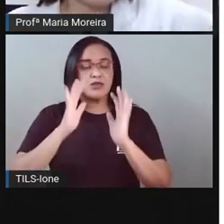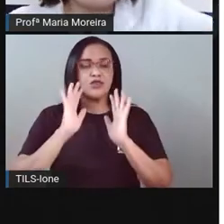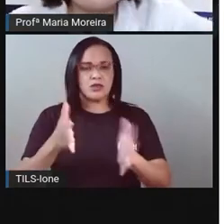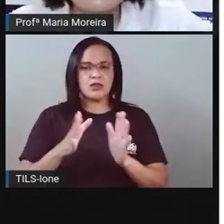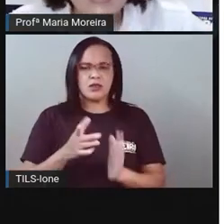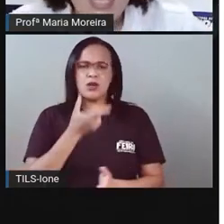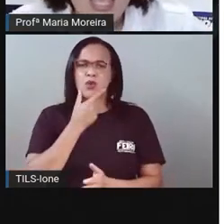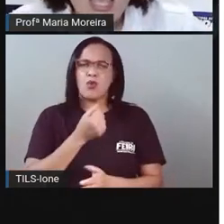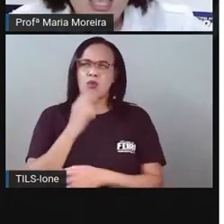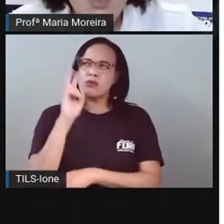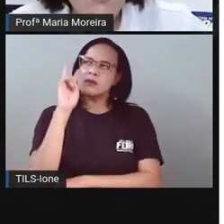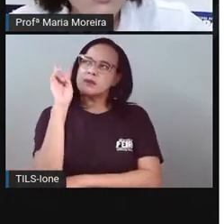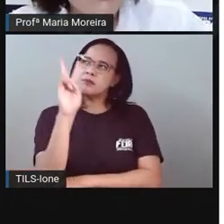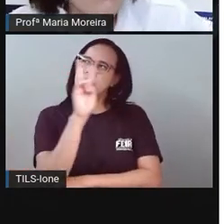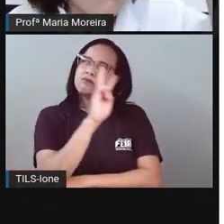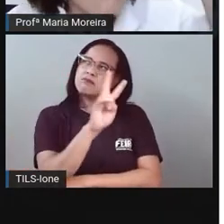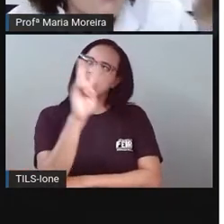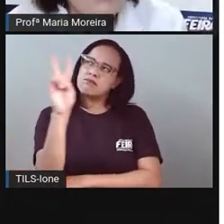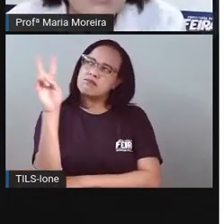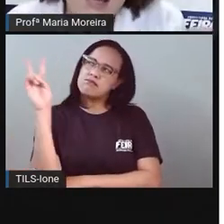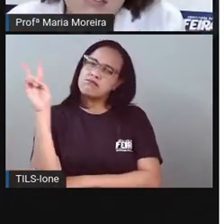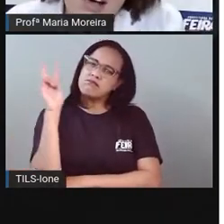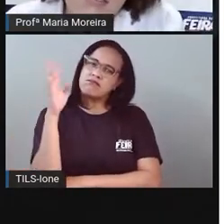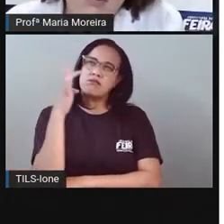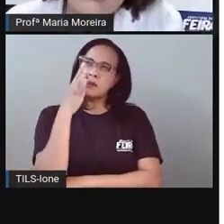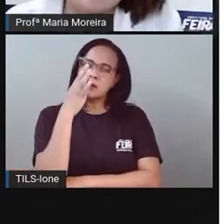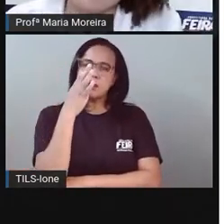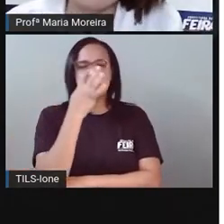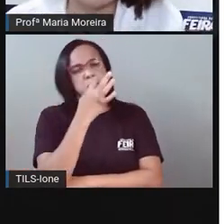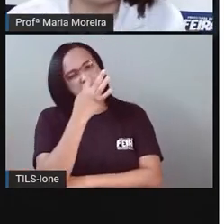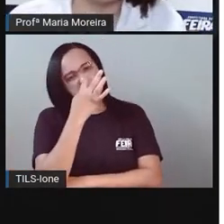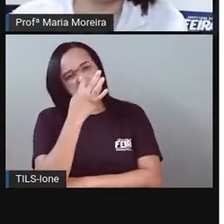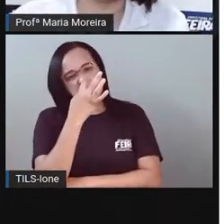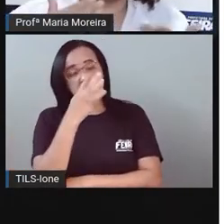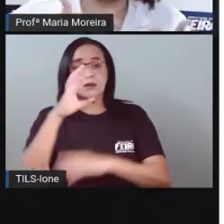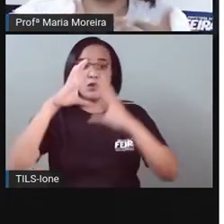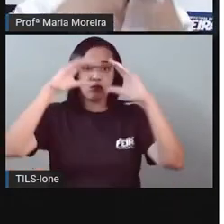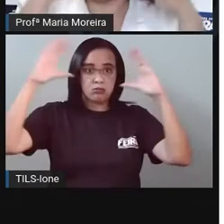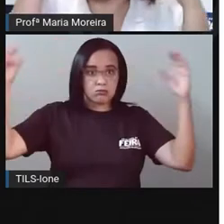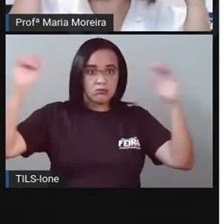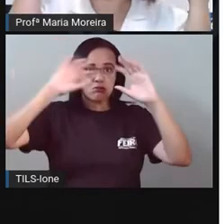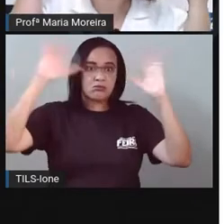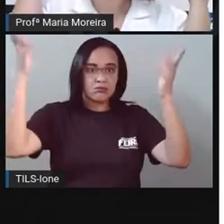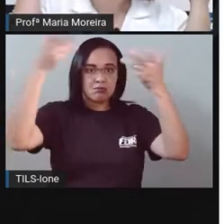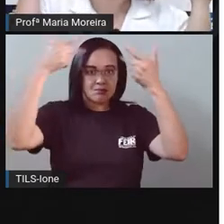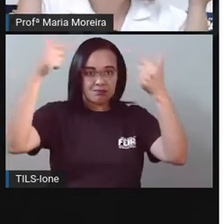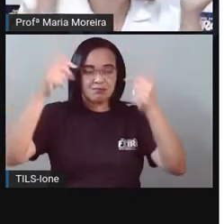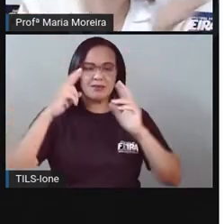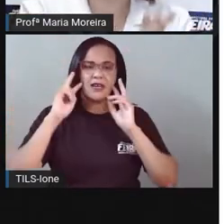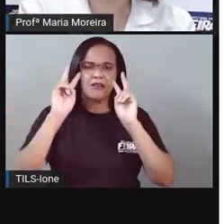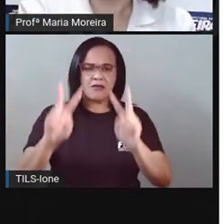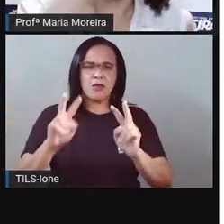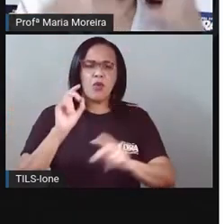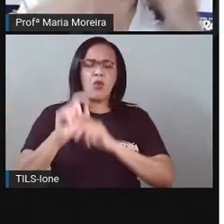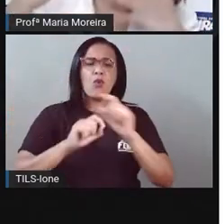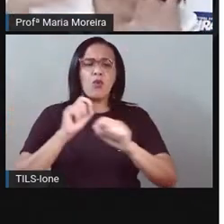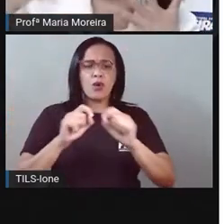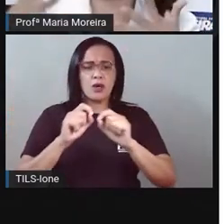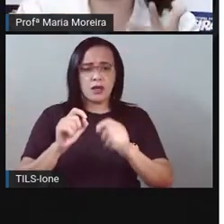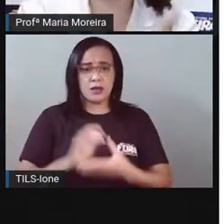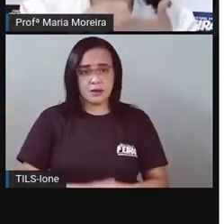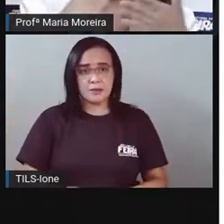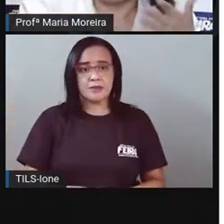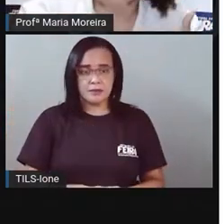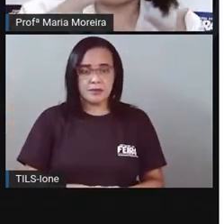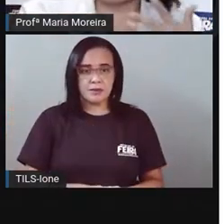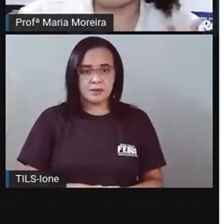céu. Então, o homem observava o céu. E através dessa observação aí do céu, ele ia o quê?